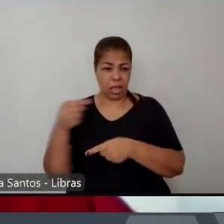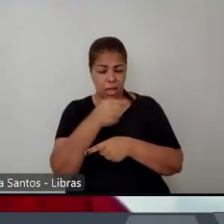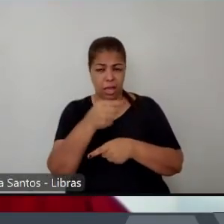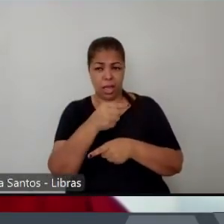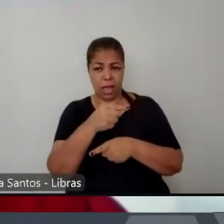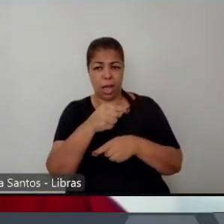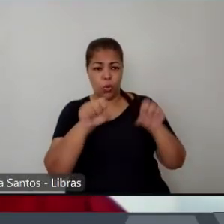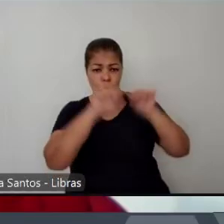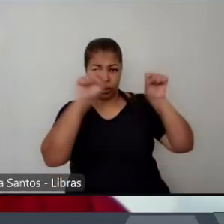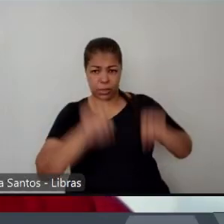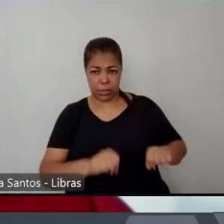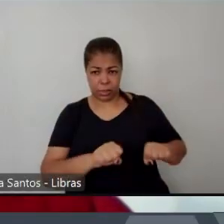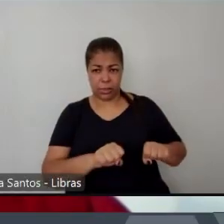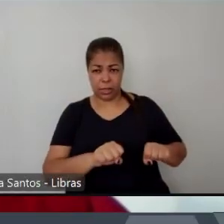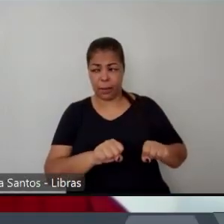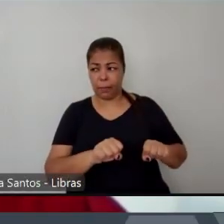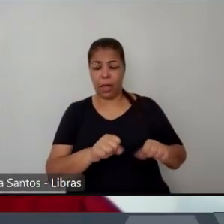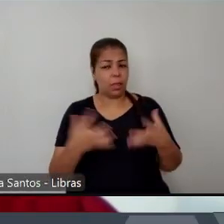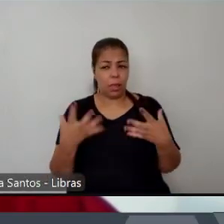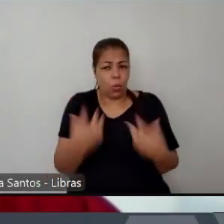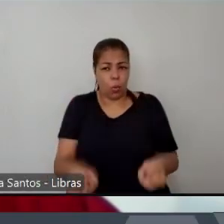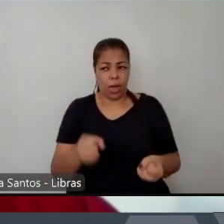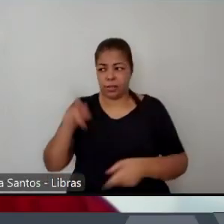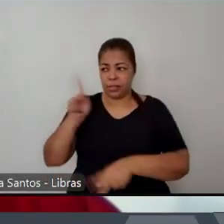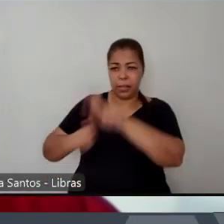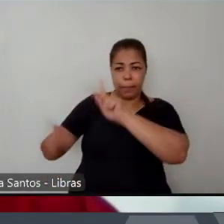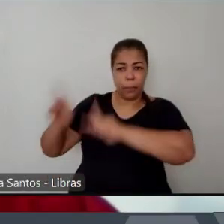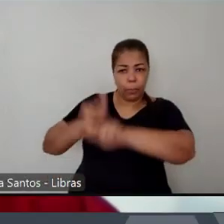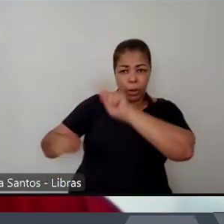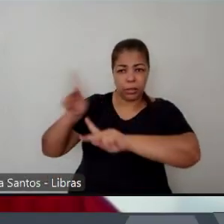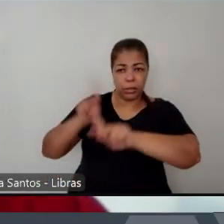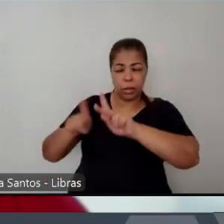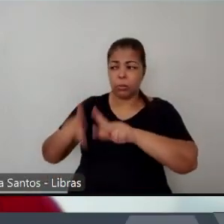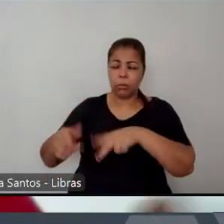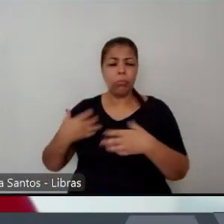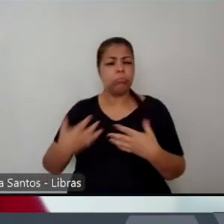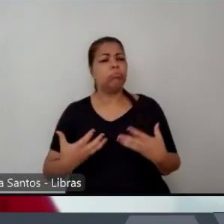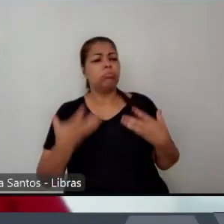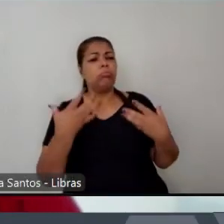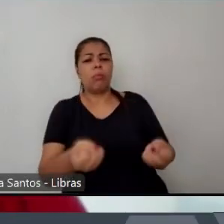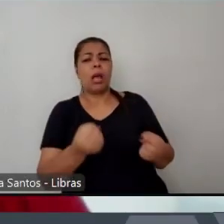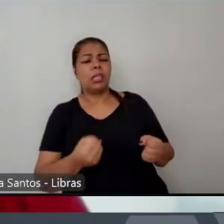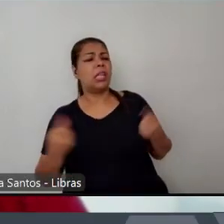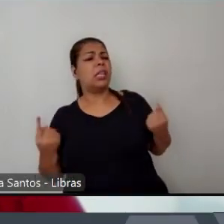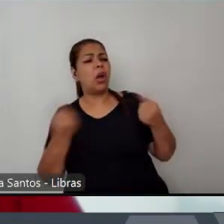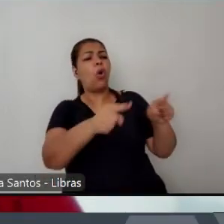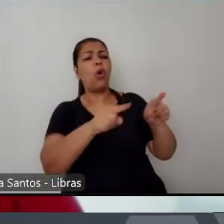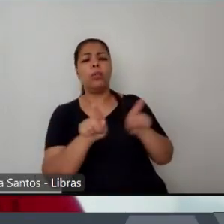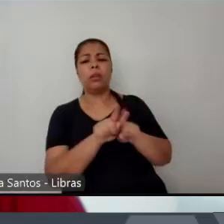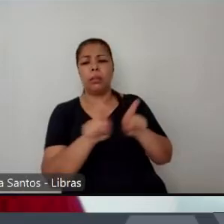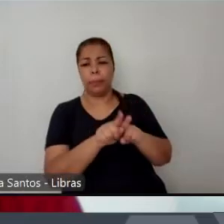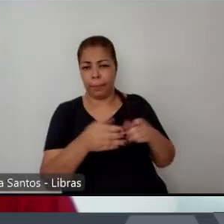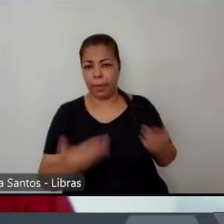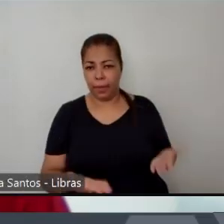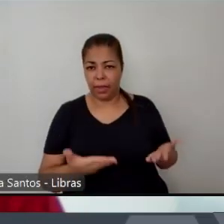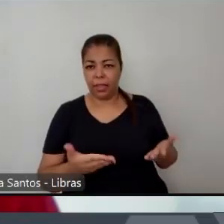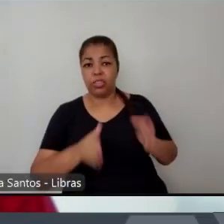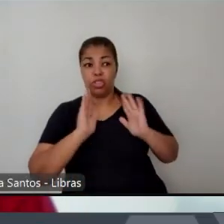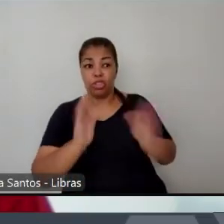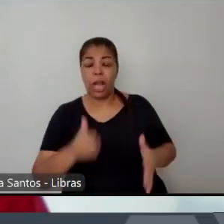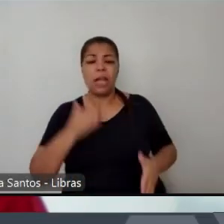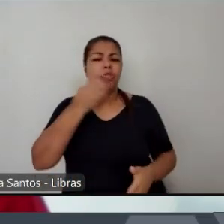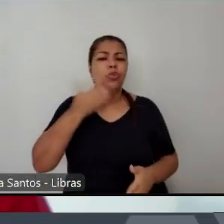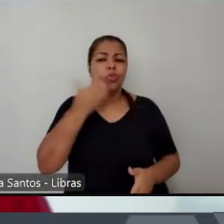de frente com o sistema enfrentar o sistema não abaixar a cabeça para o sistema com o discurso do crime sendo um discurso muito